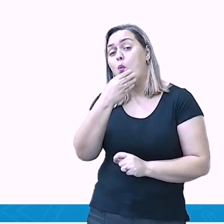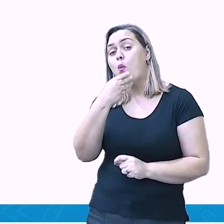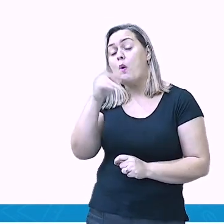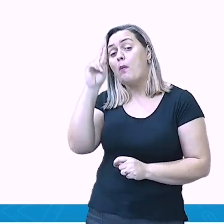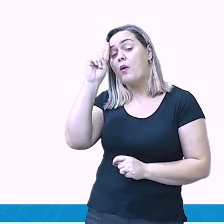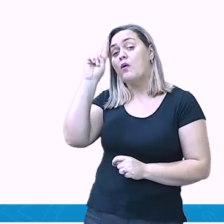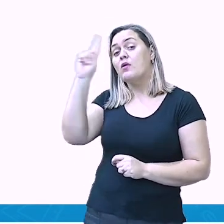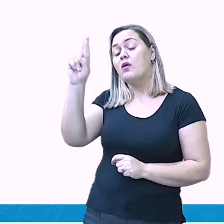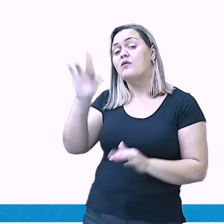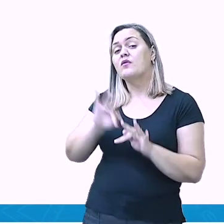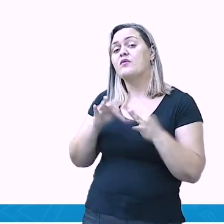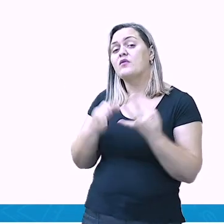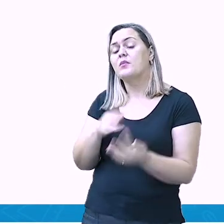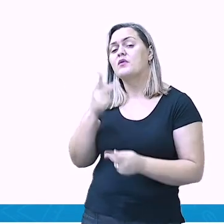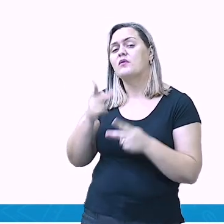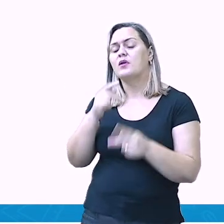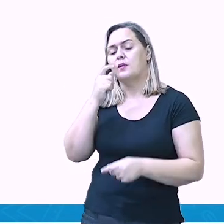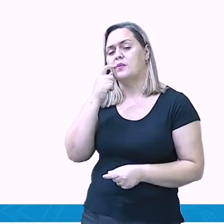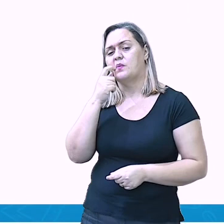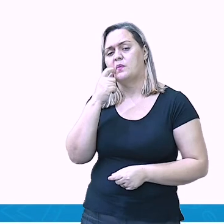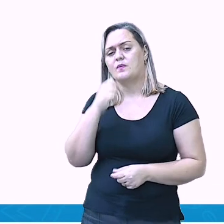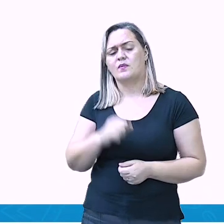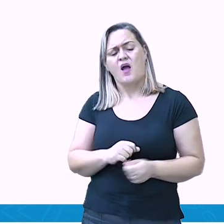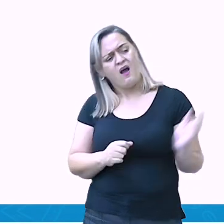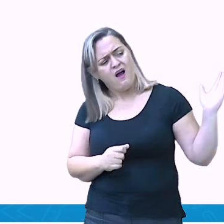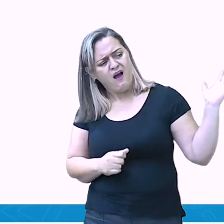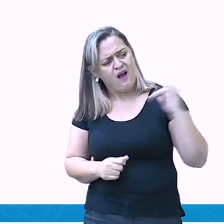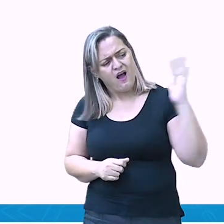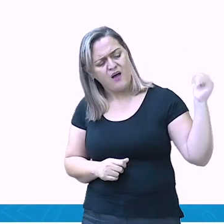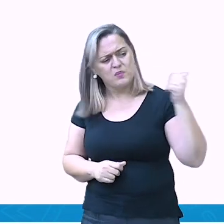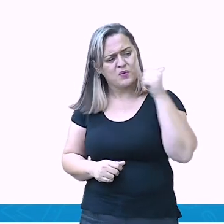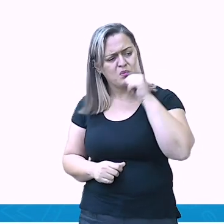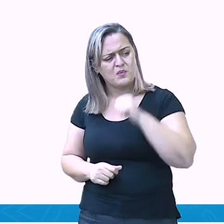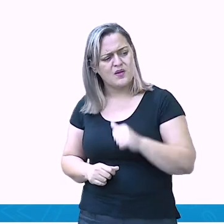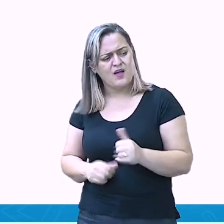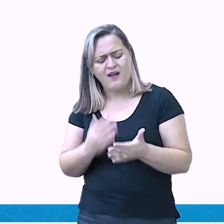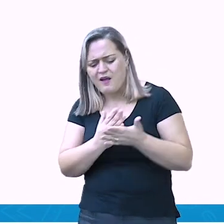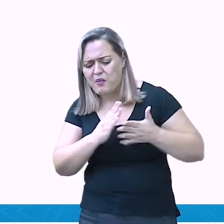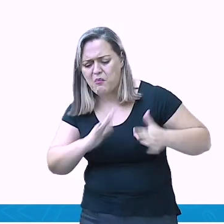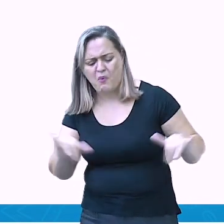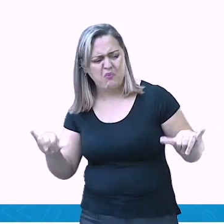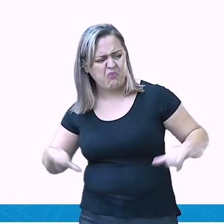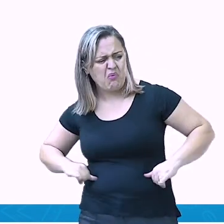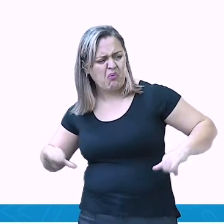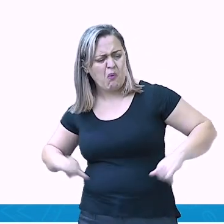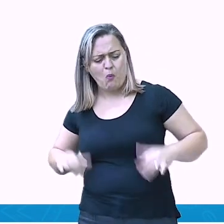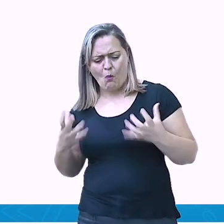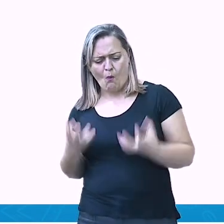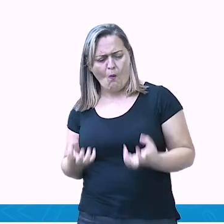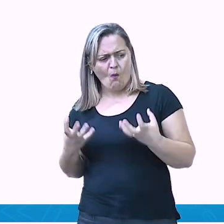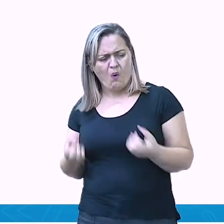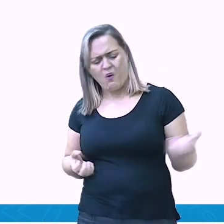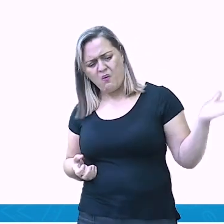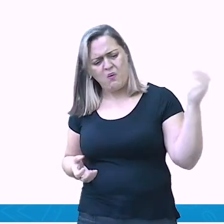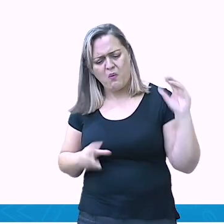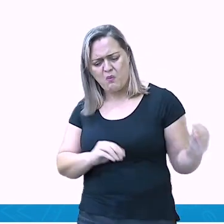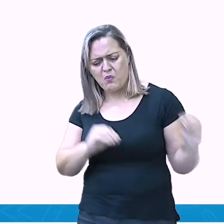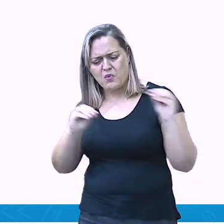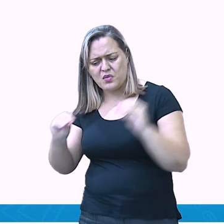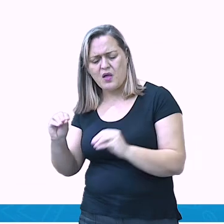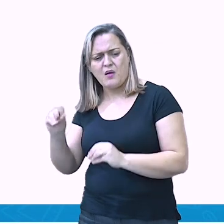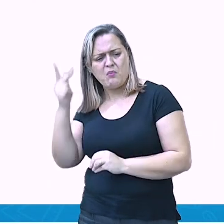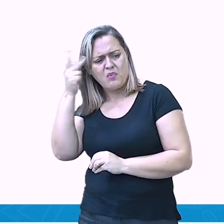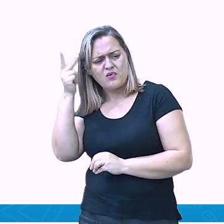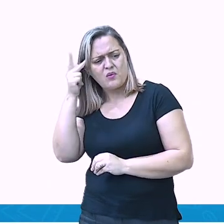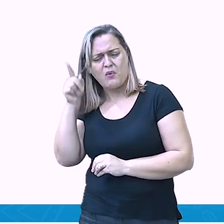Rápido, querida. Chega de sofrer com a seca. Vamos para São Paulo. Lá tem muita água e trabalho.